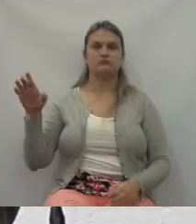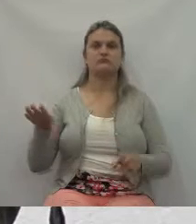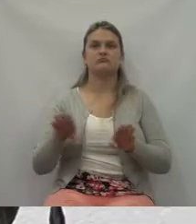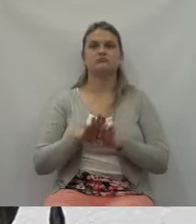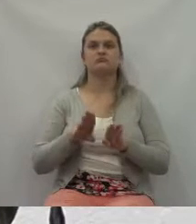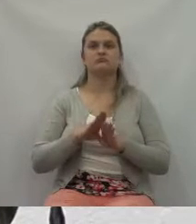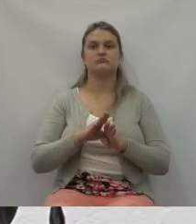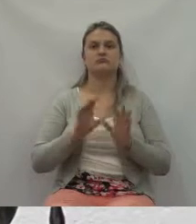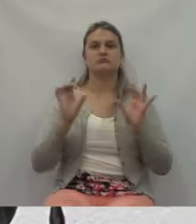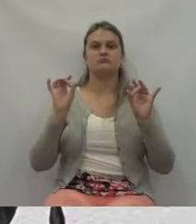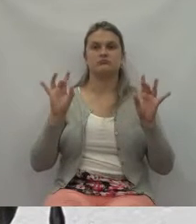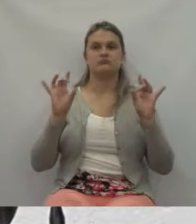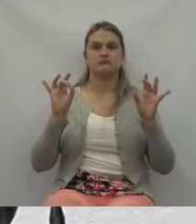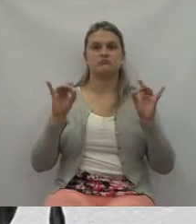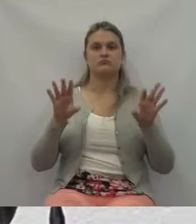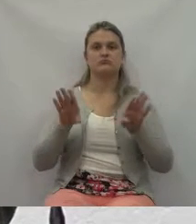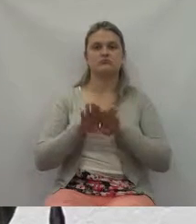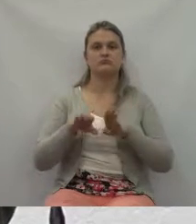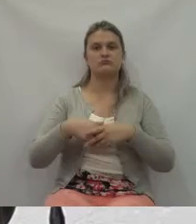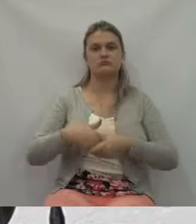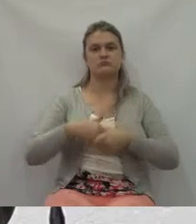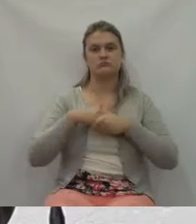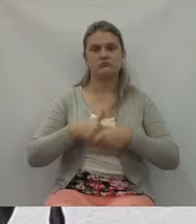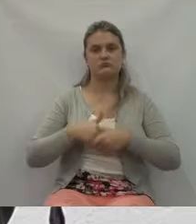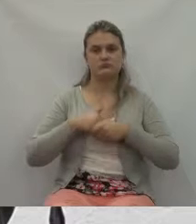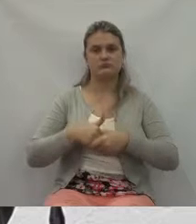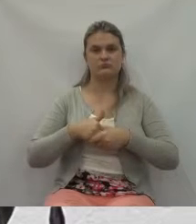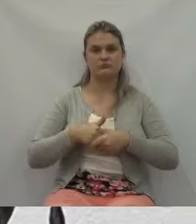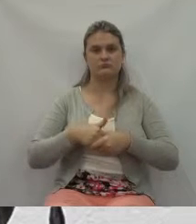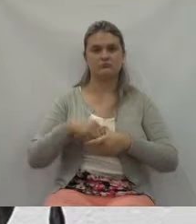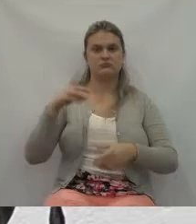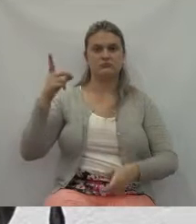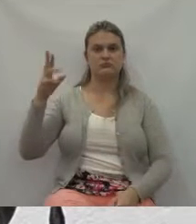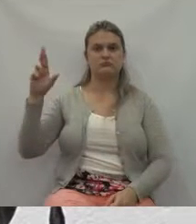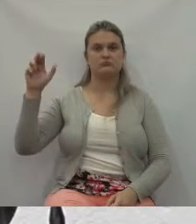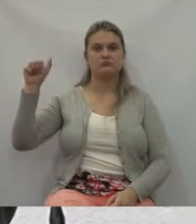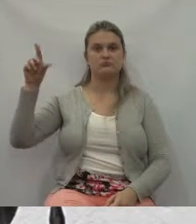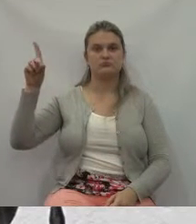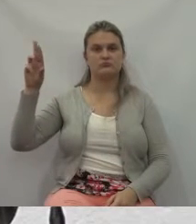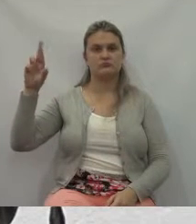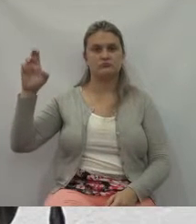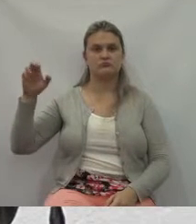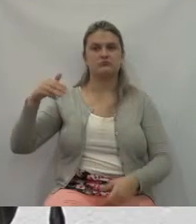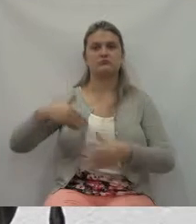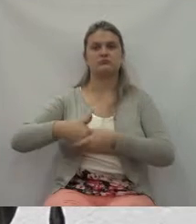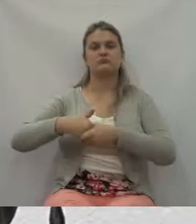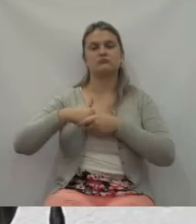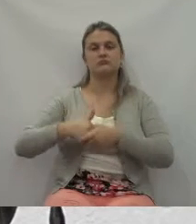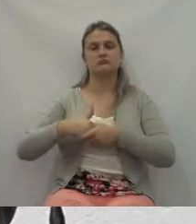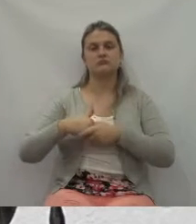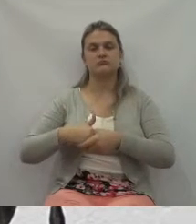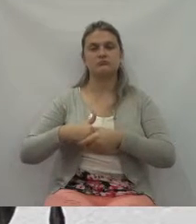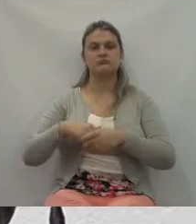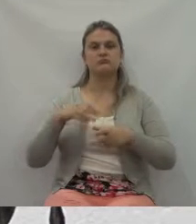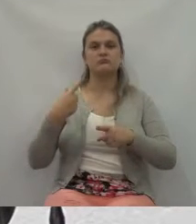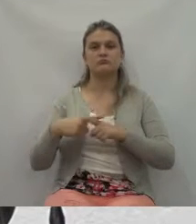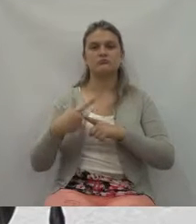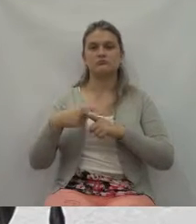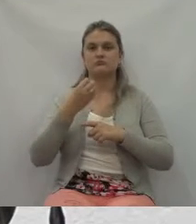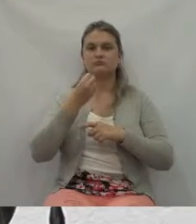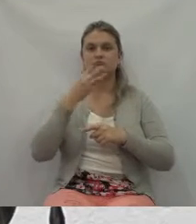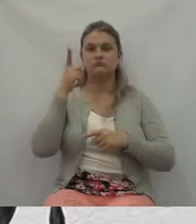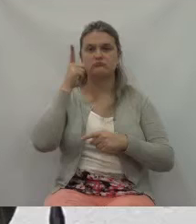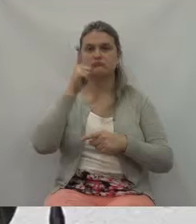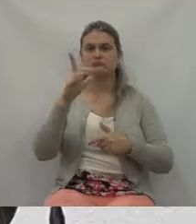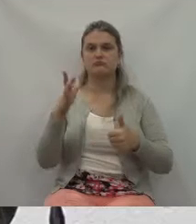cumprimentar ao doutor André e parabenizá-lo por essa conquista, como o senhor mesmo